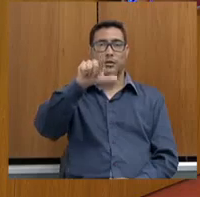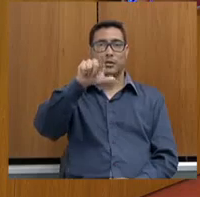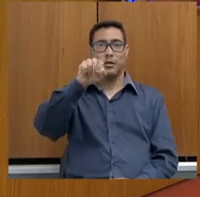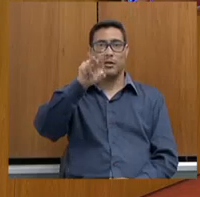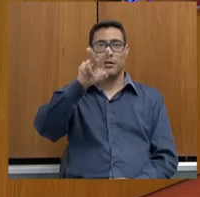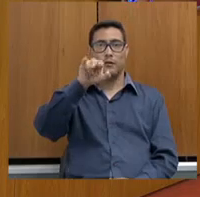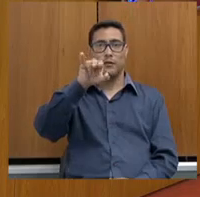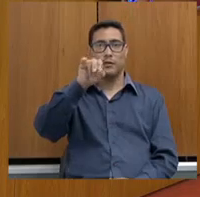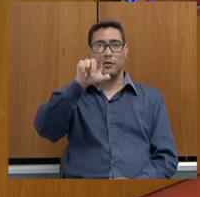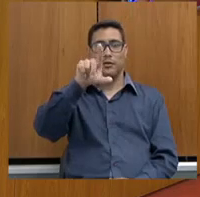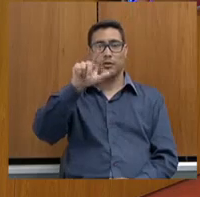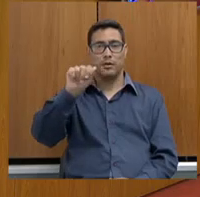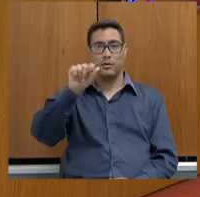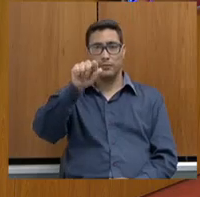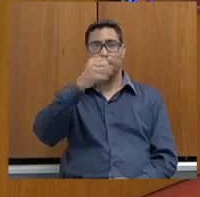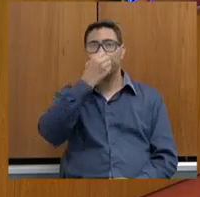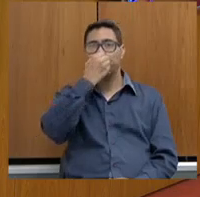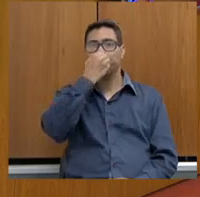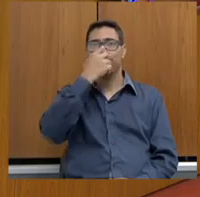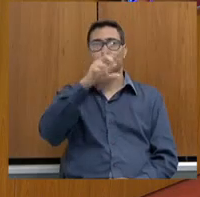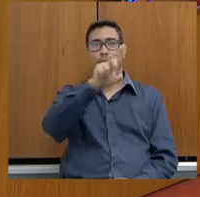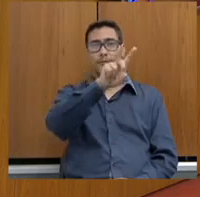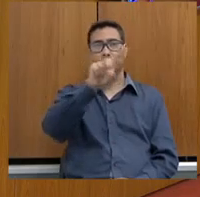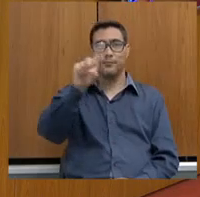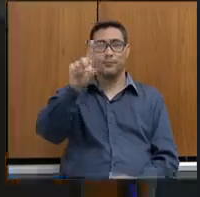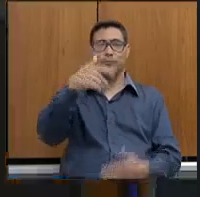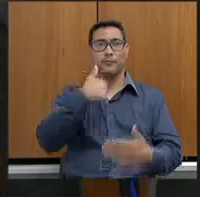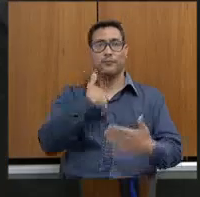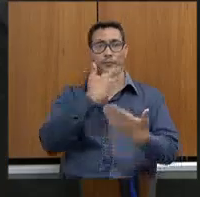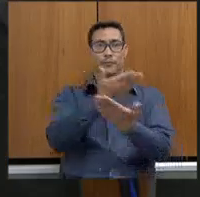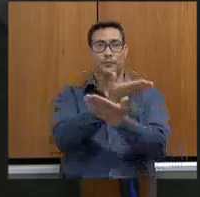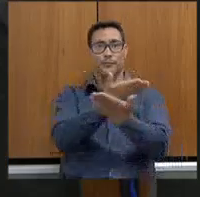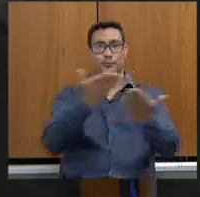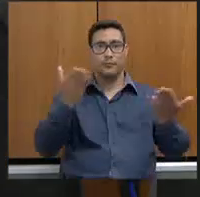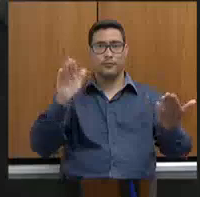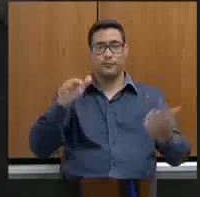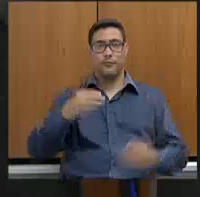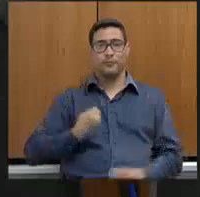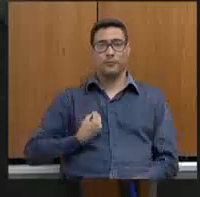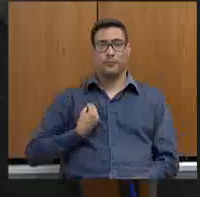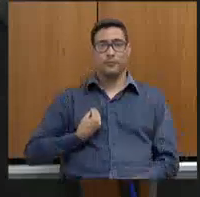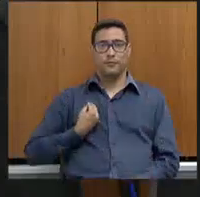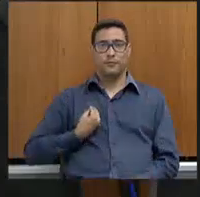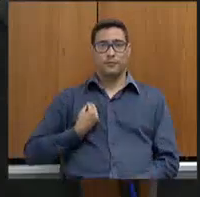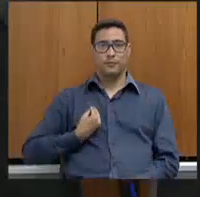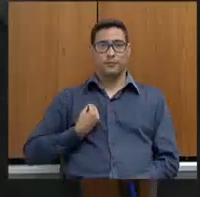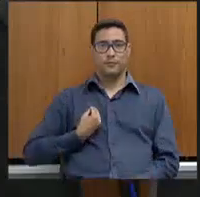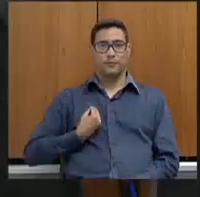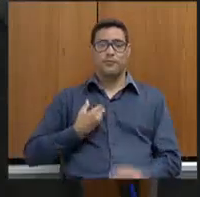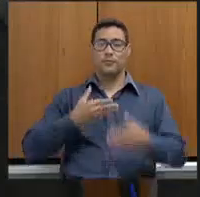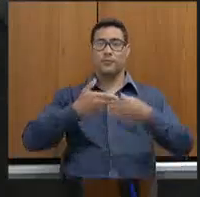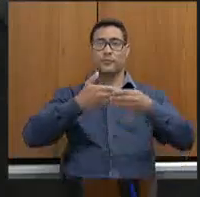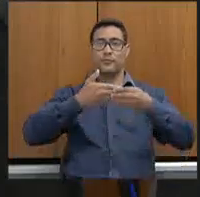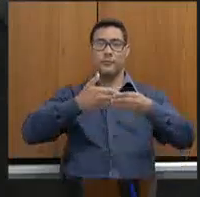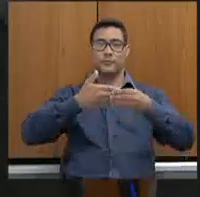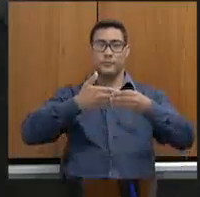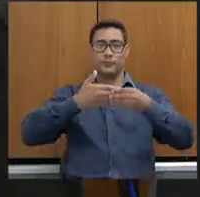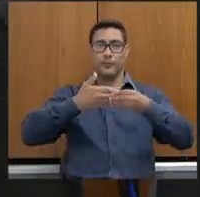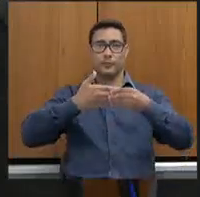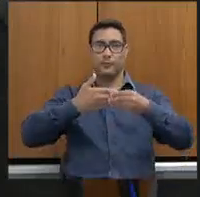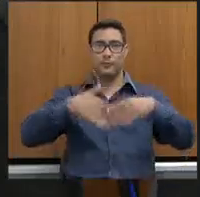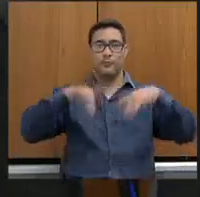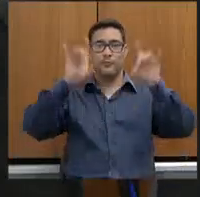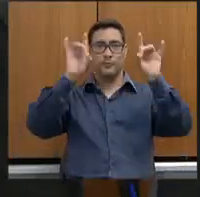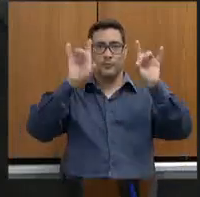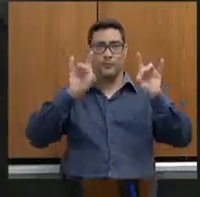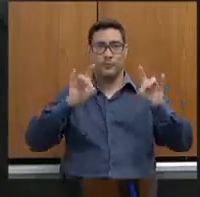Bom dia a todos, a todos aqui presentes conosco. Eu quero aprimentar de forma muito especial